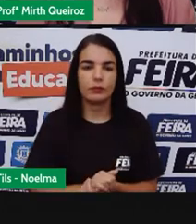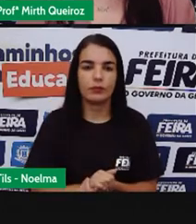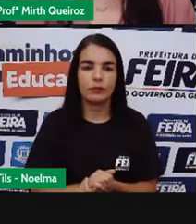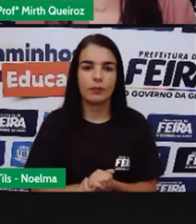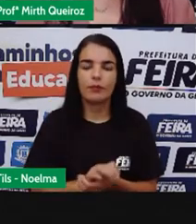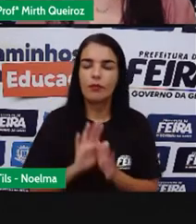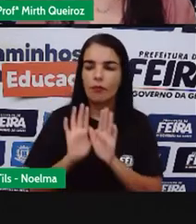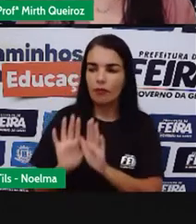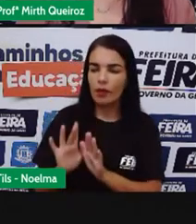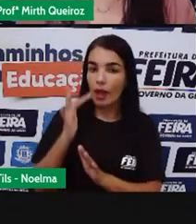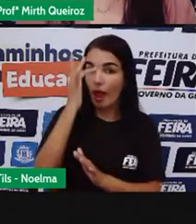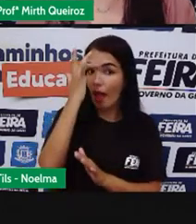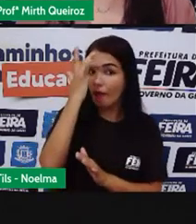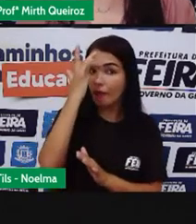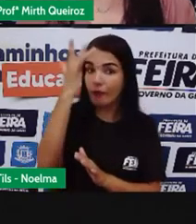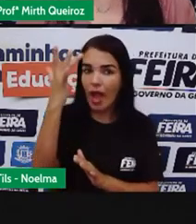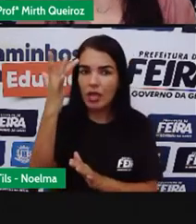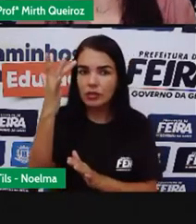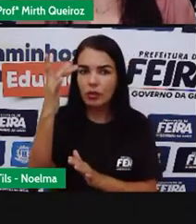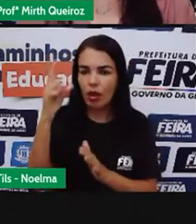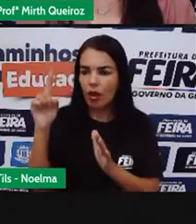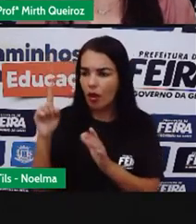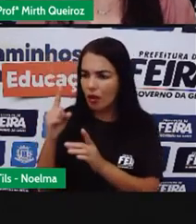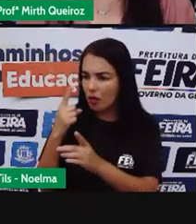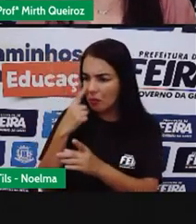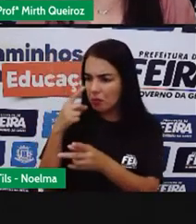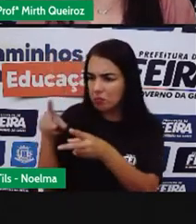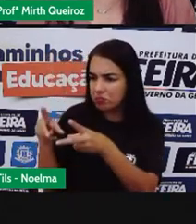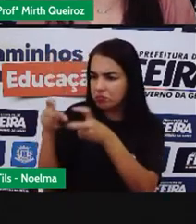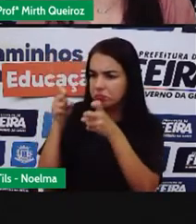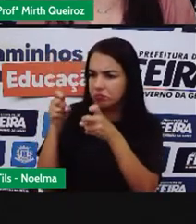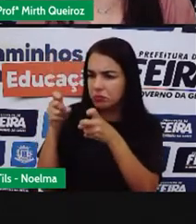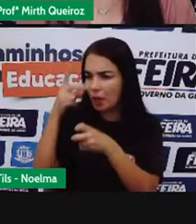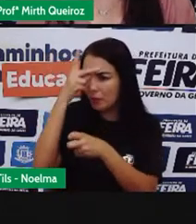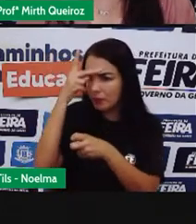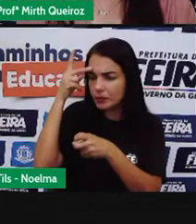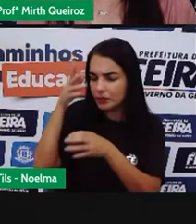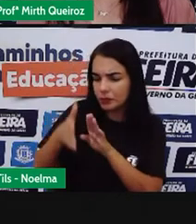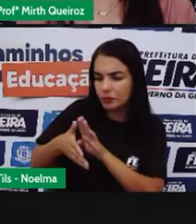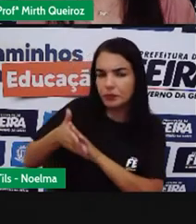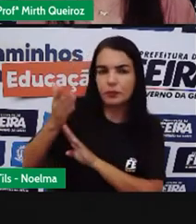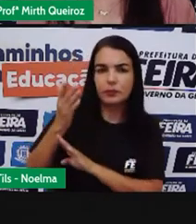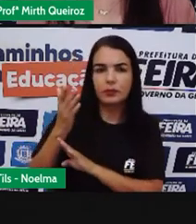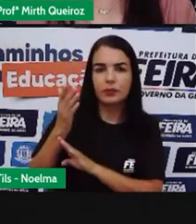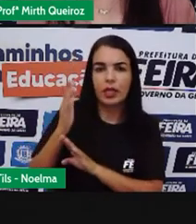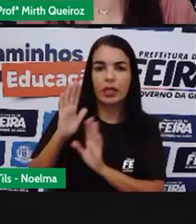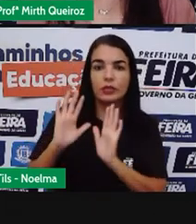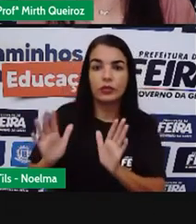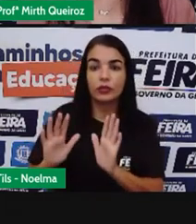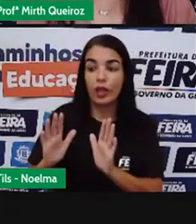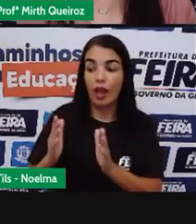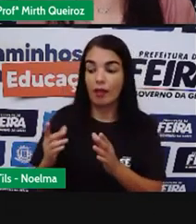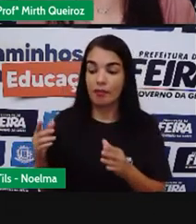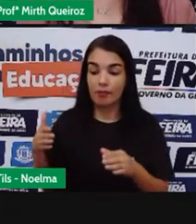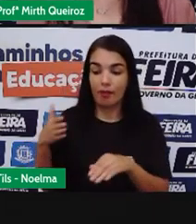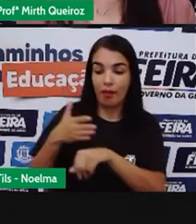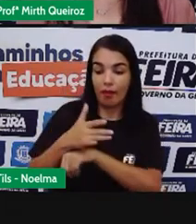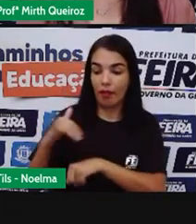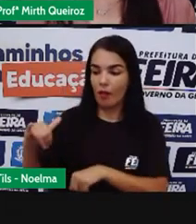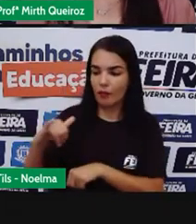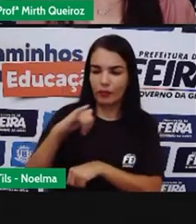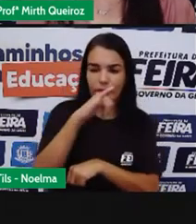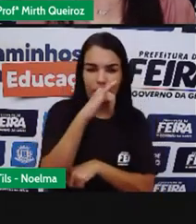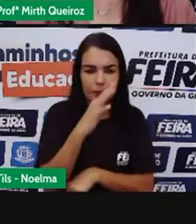É fácil identificar o passageiro de primeira viagem. É o que já entra no avião desconfiado. O